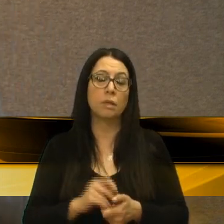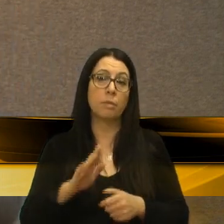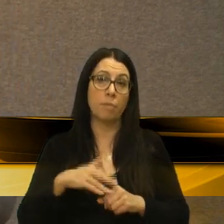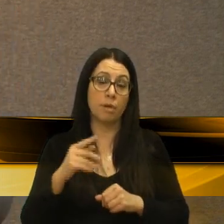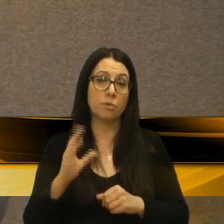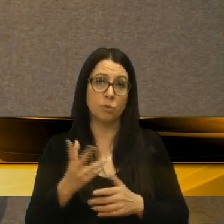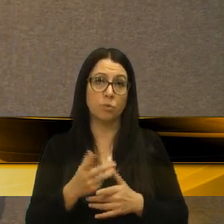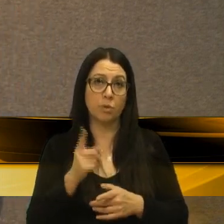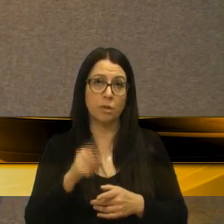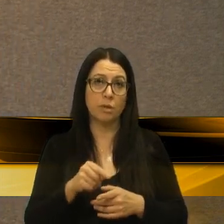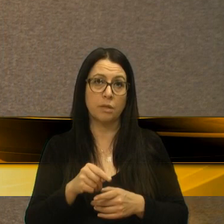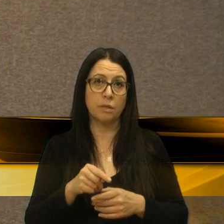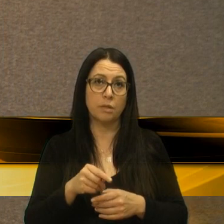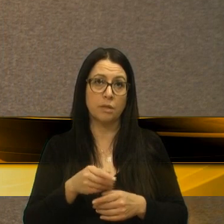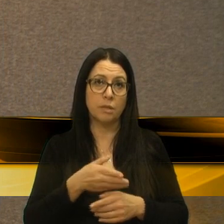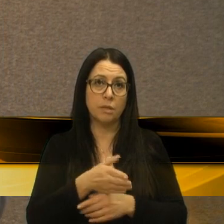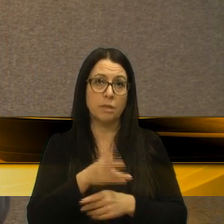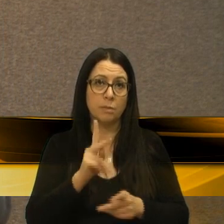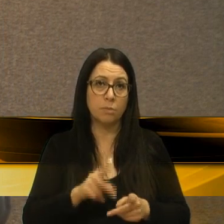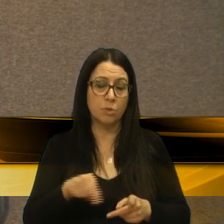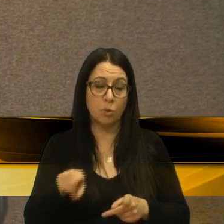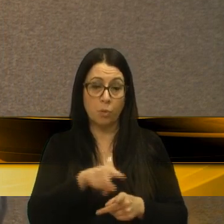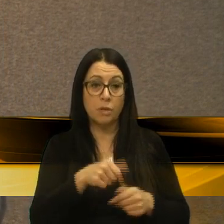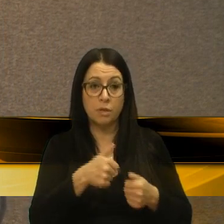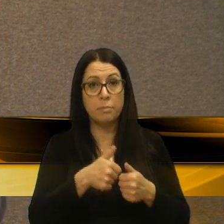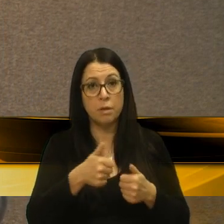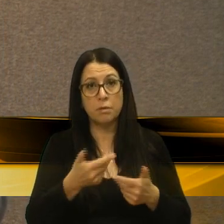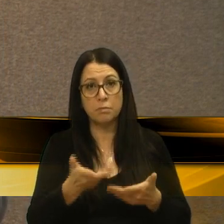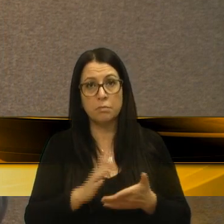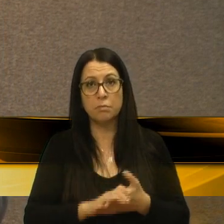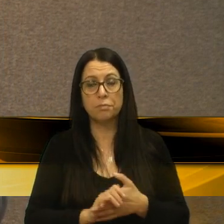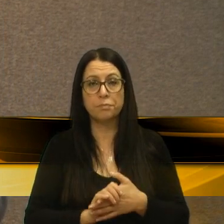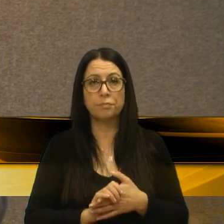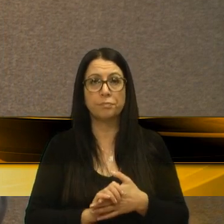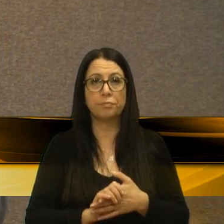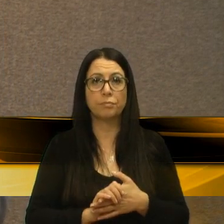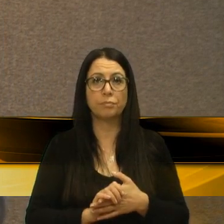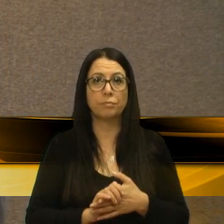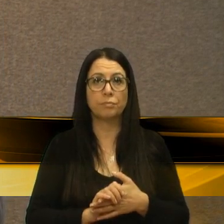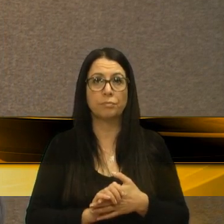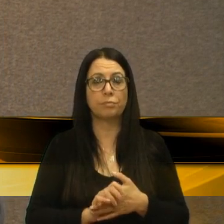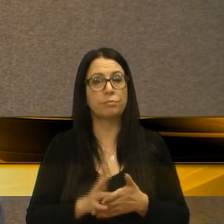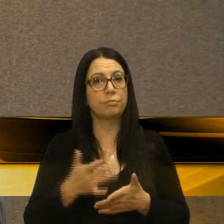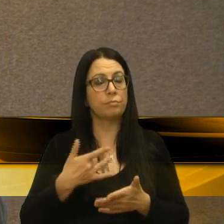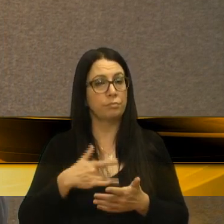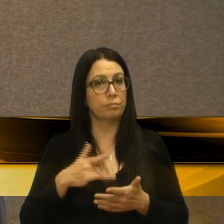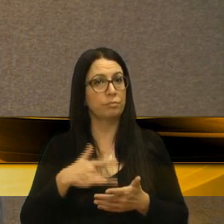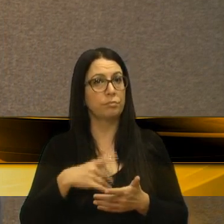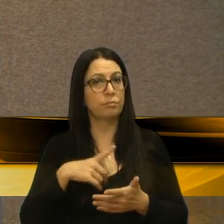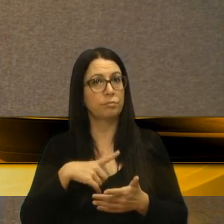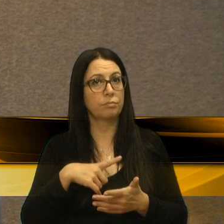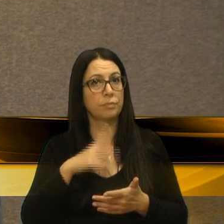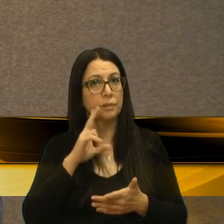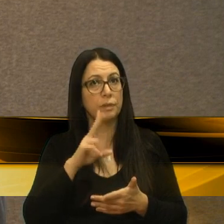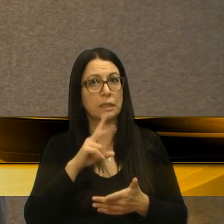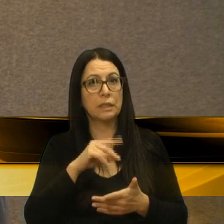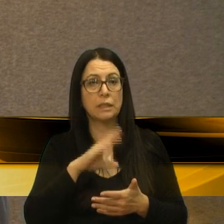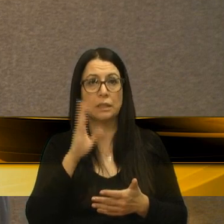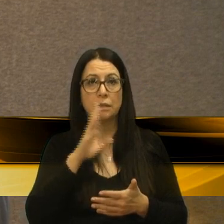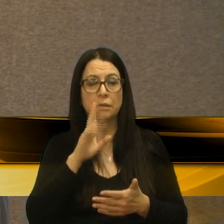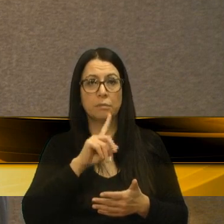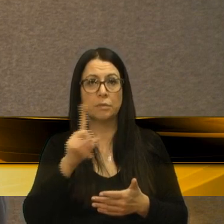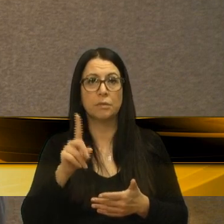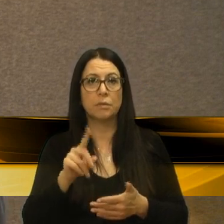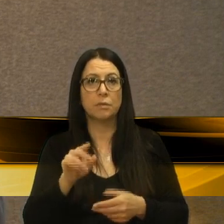tudo, é a saída dos moradores ali. Então, agora, lamentavelmente, a gente tem que sair correndo e atrás,